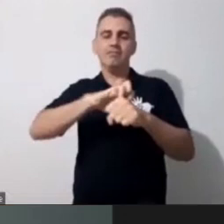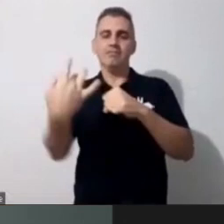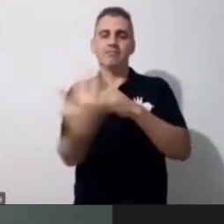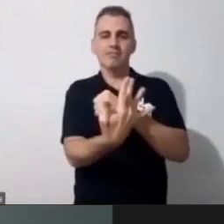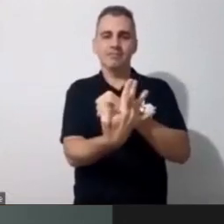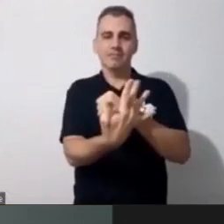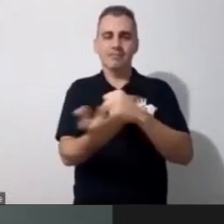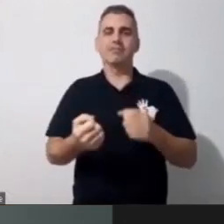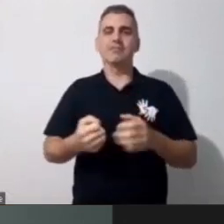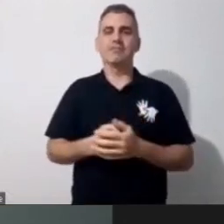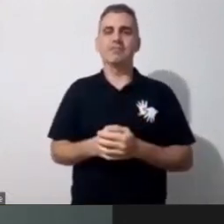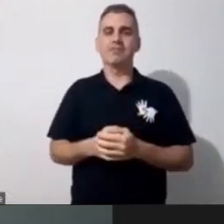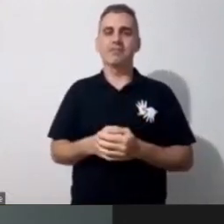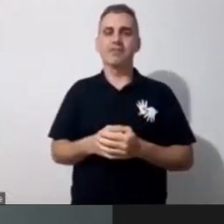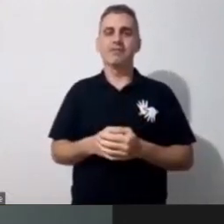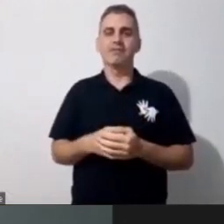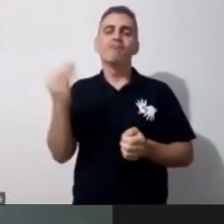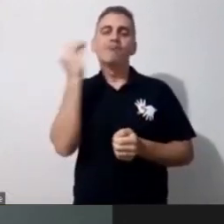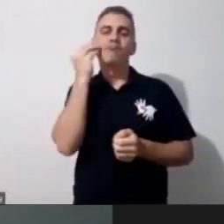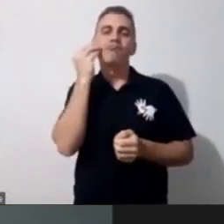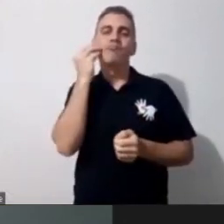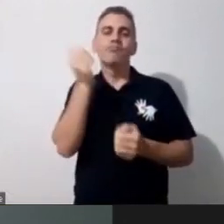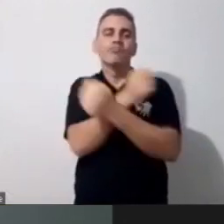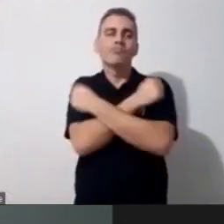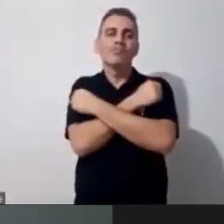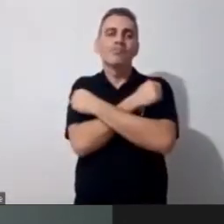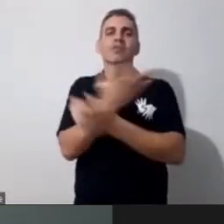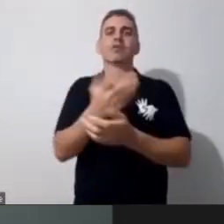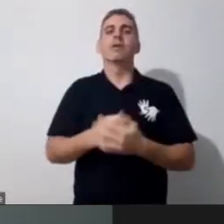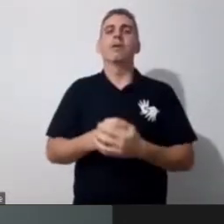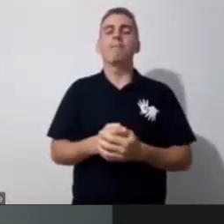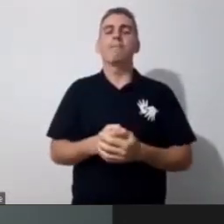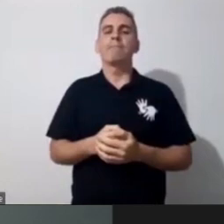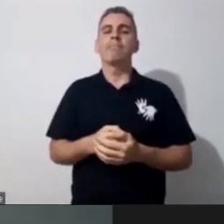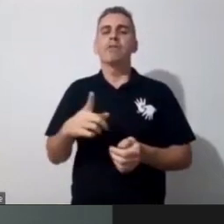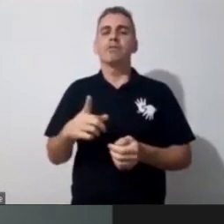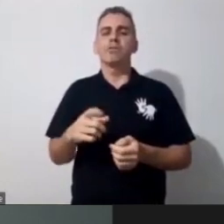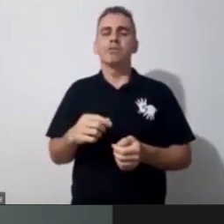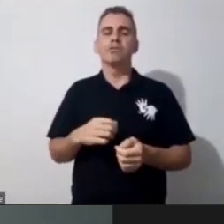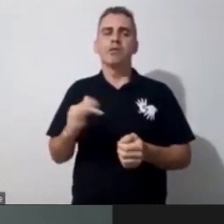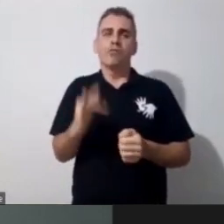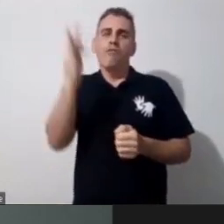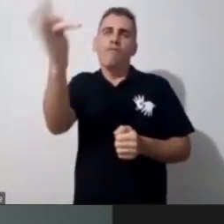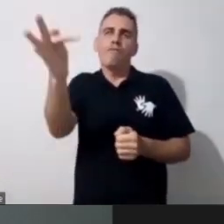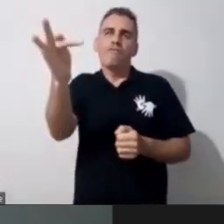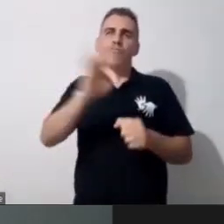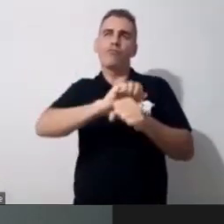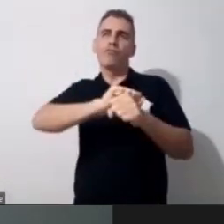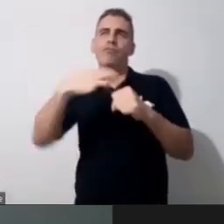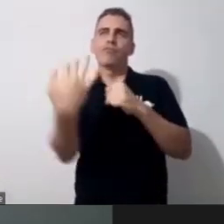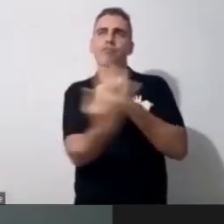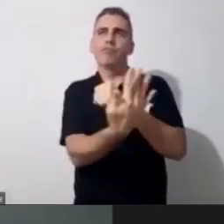Um beijo, Michelle Fortes. Então, assim, eu também já estou nesse período pós-pandemia, né, pensando como